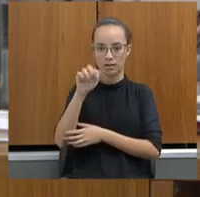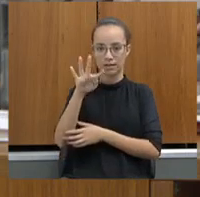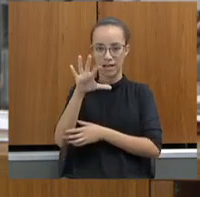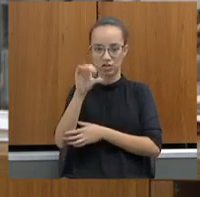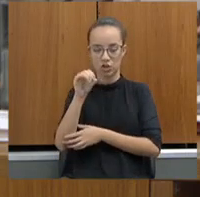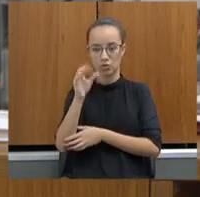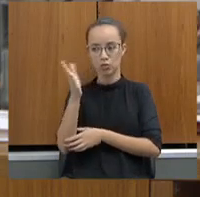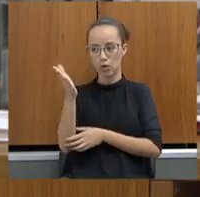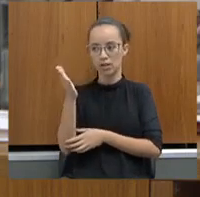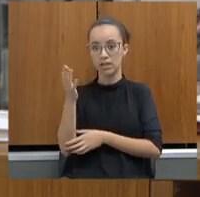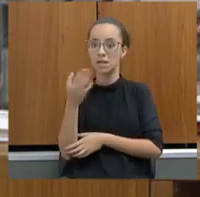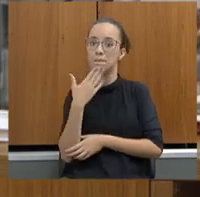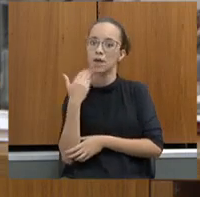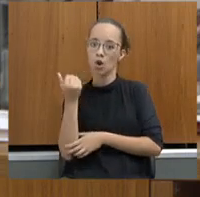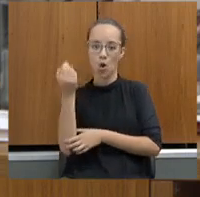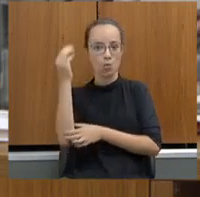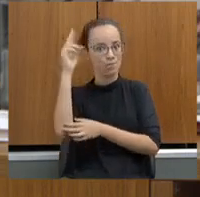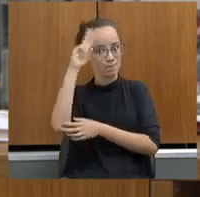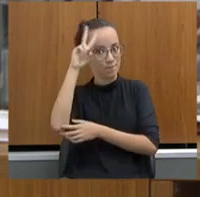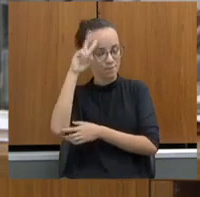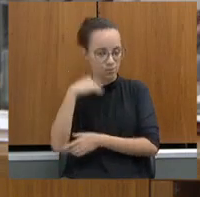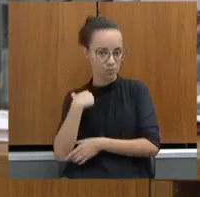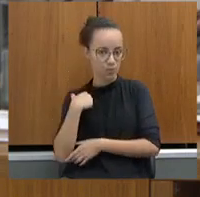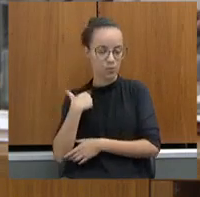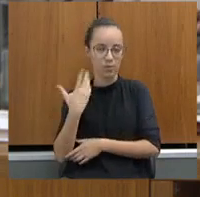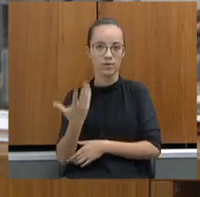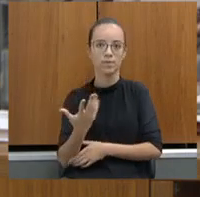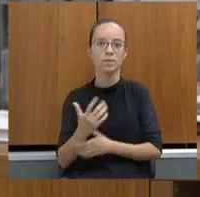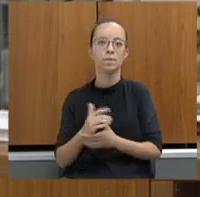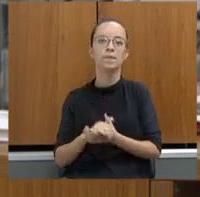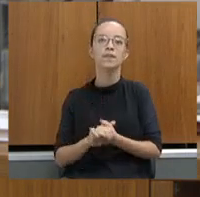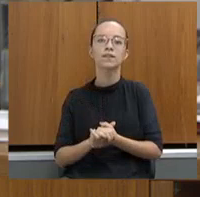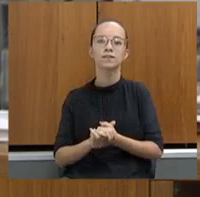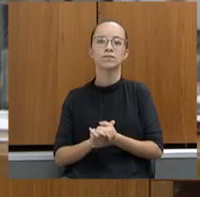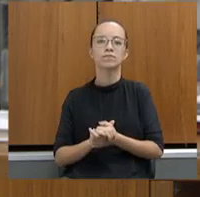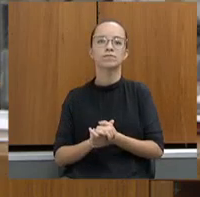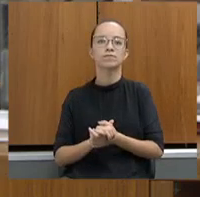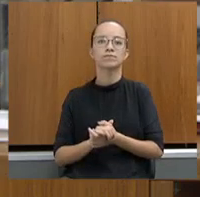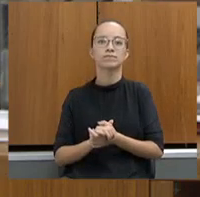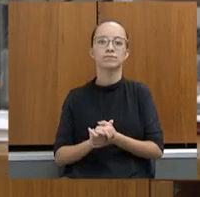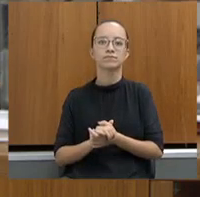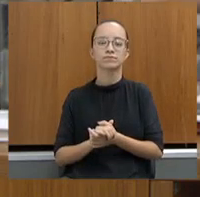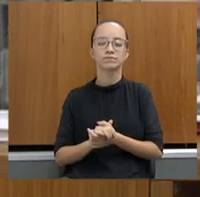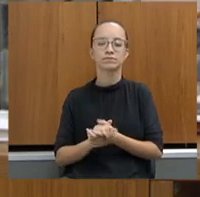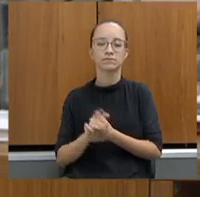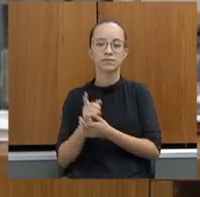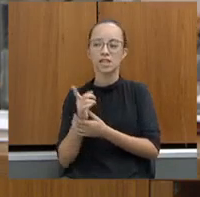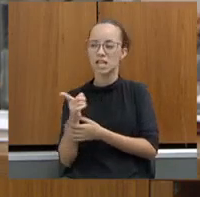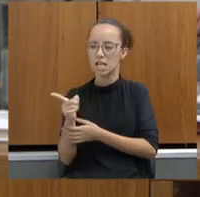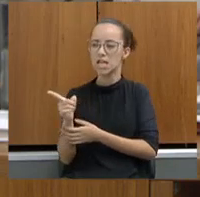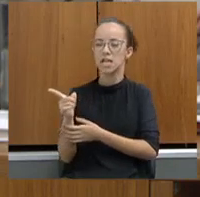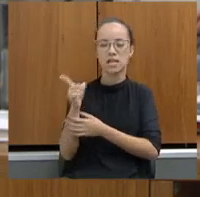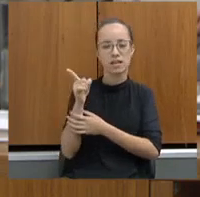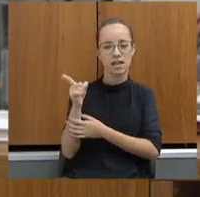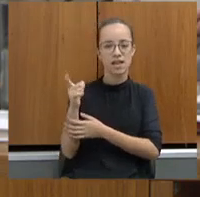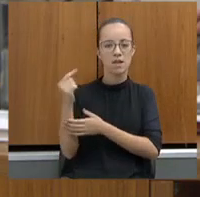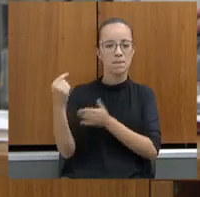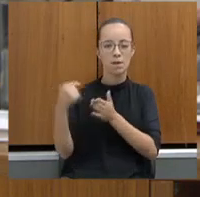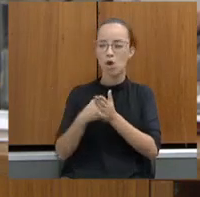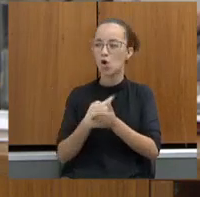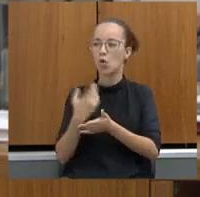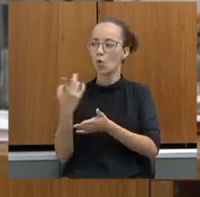Eu fui candidato a prefeito enfrentando ele, esse traíra, a primeira coisa que ele fez foi perguntar para mim,